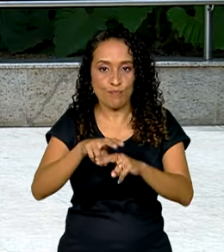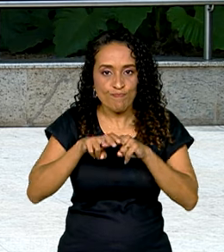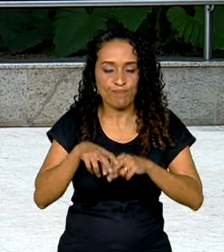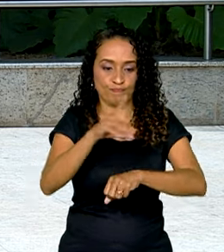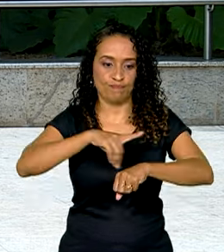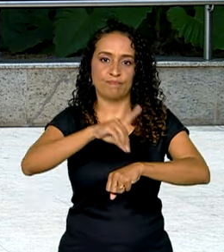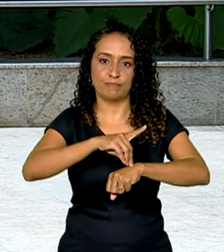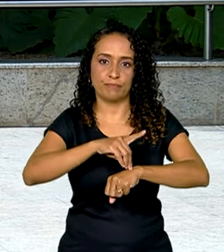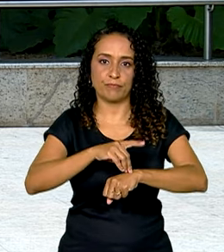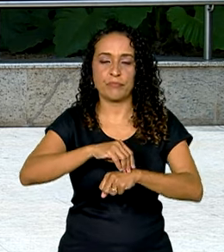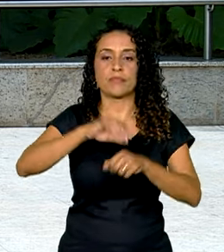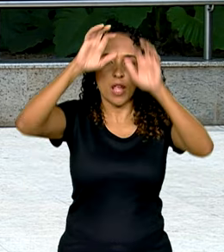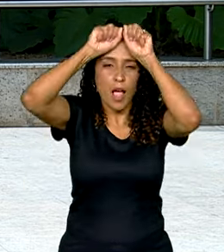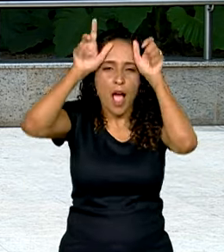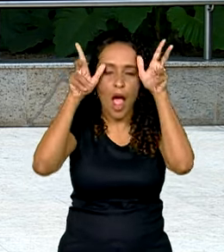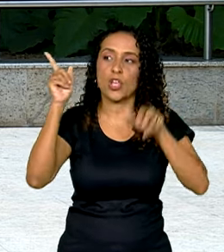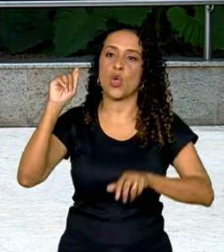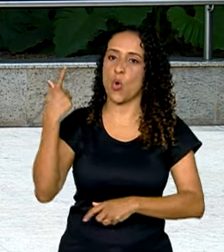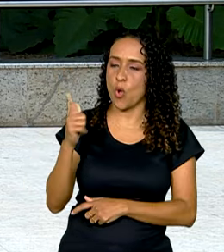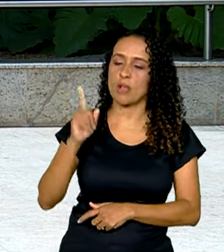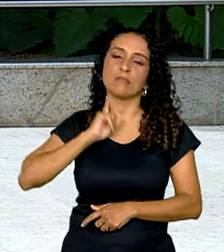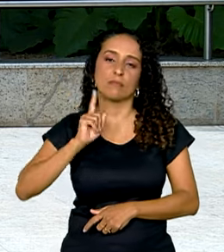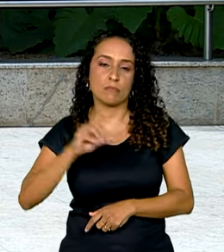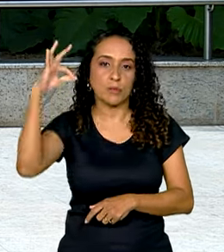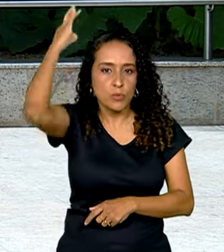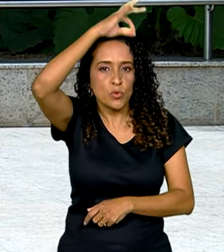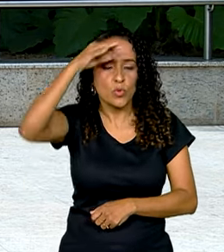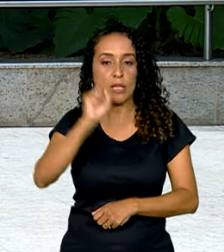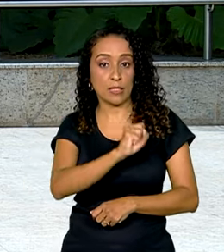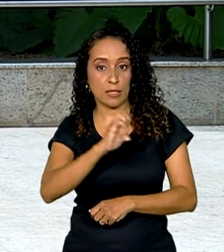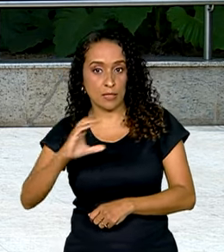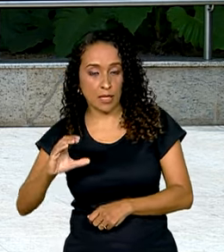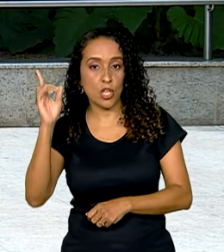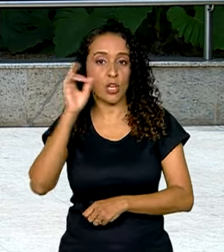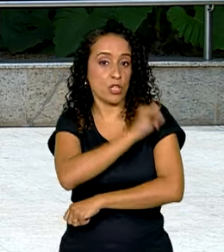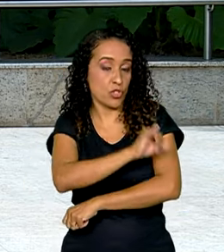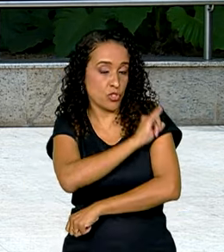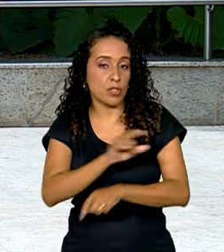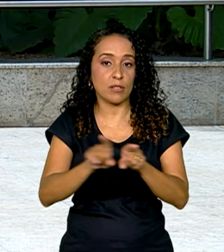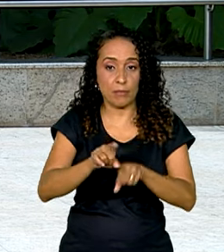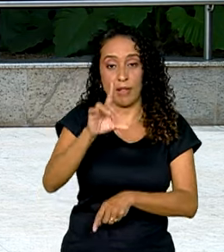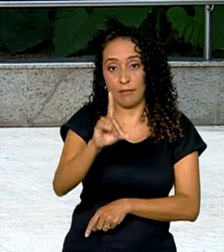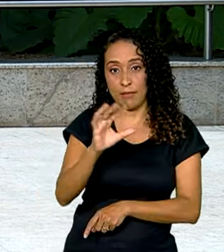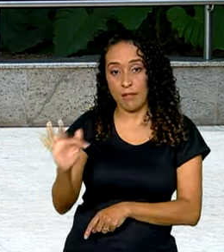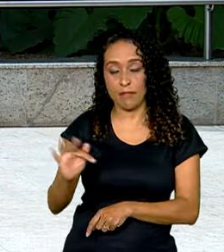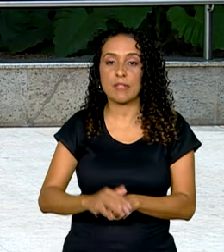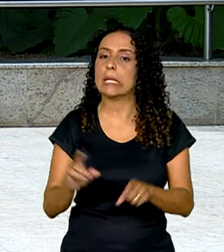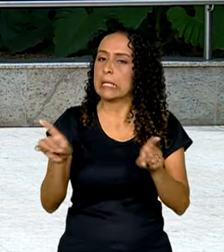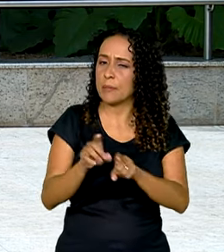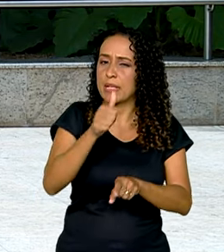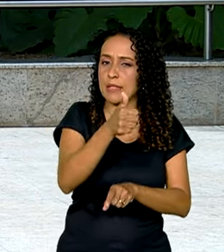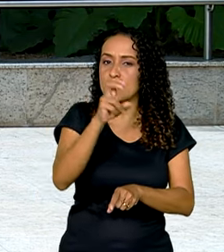da dengue. Acre, Goiás, Minas Gerais, Espírito Santo, Santa Catarina, Rio de Janeiro e o Distrito Federal, além de